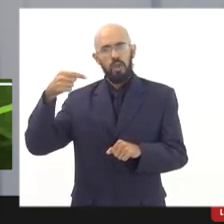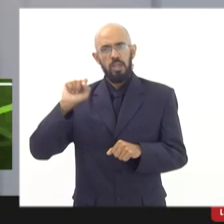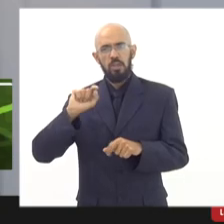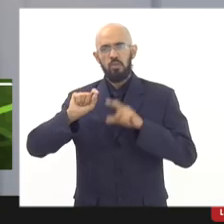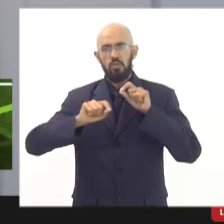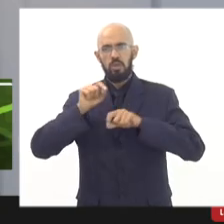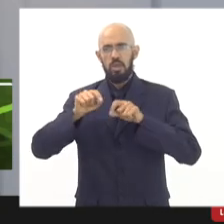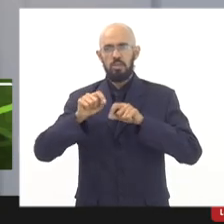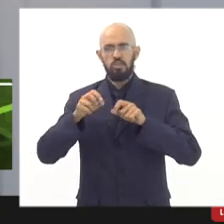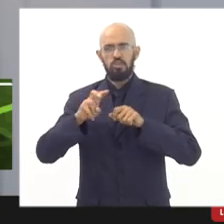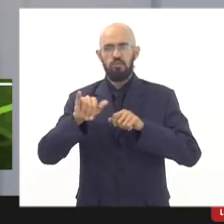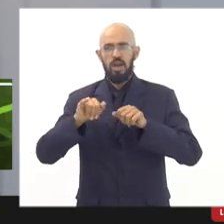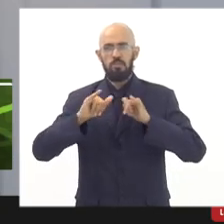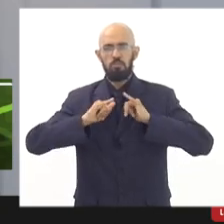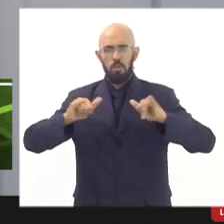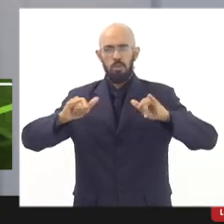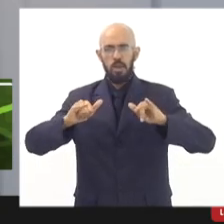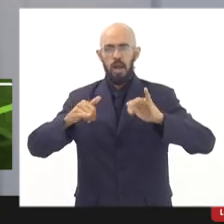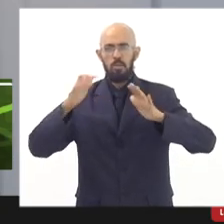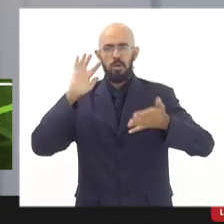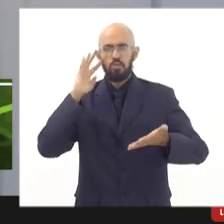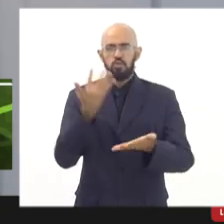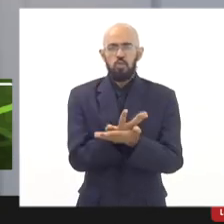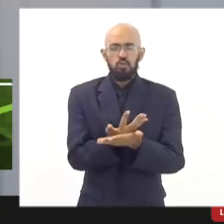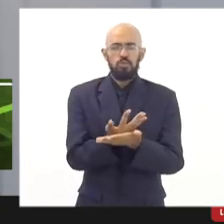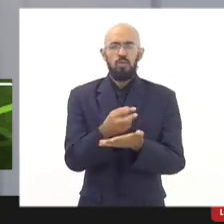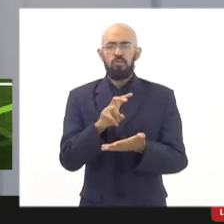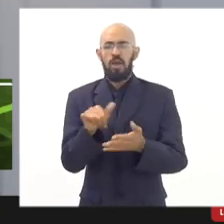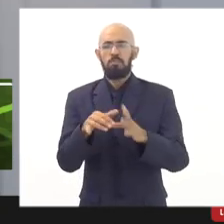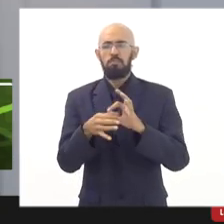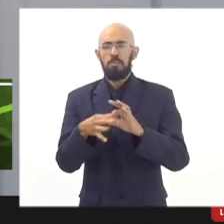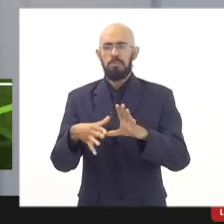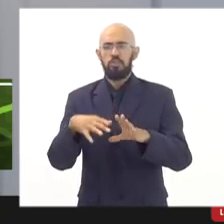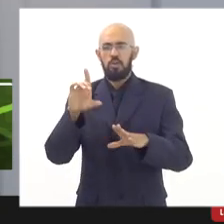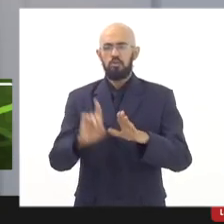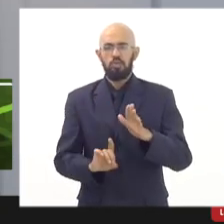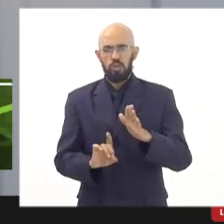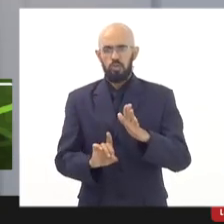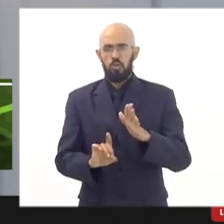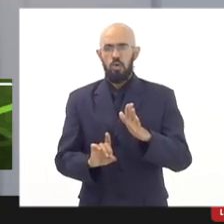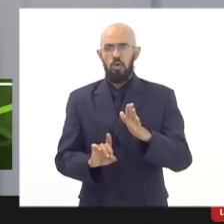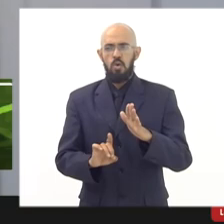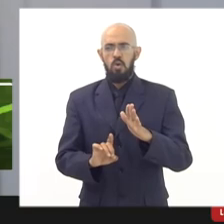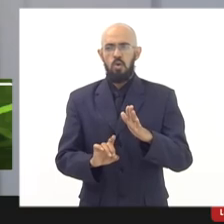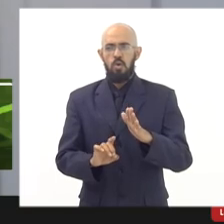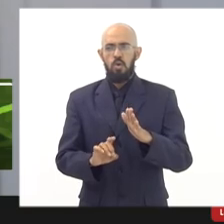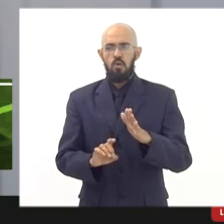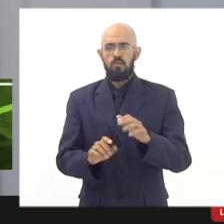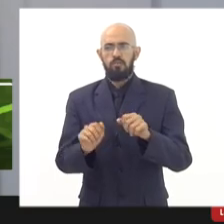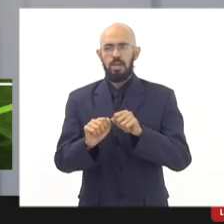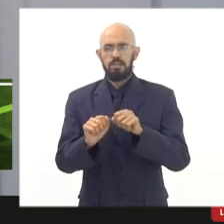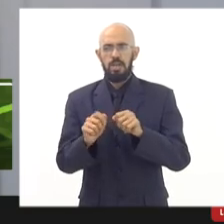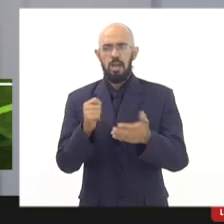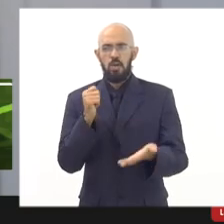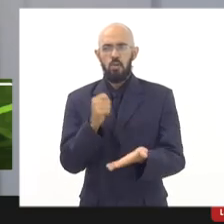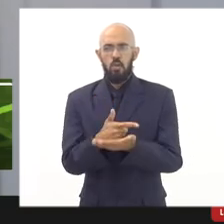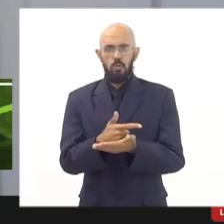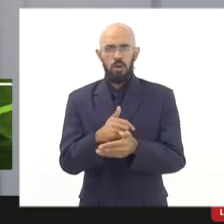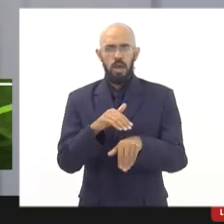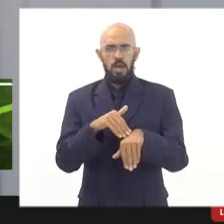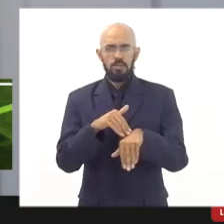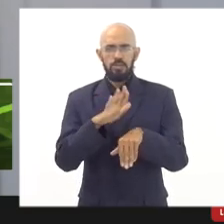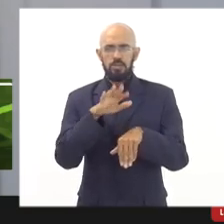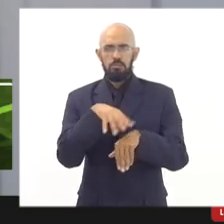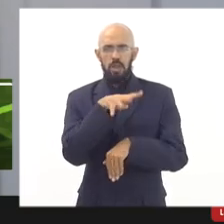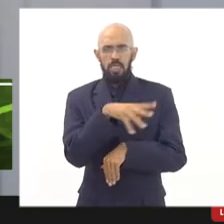resolução onde vai permitir ao diretor realizar a compra com valores acima do